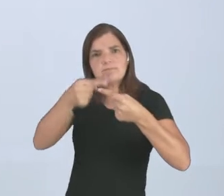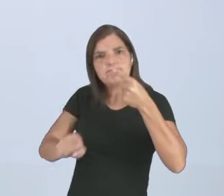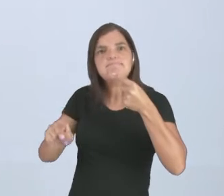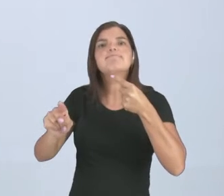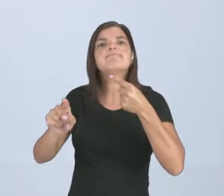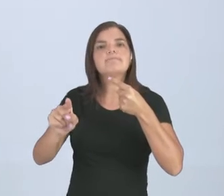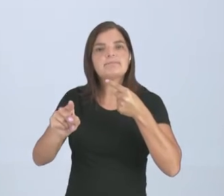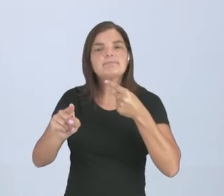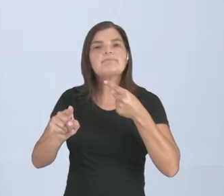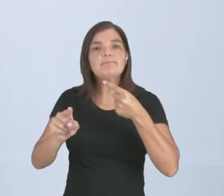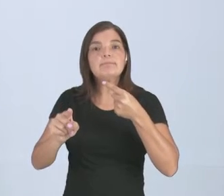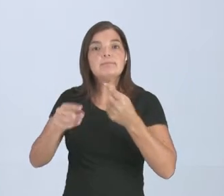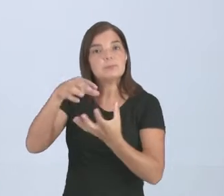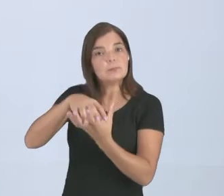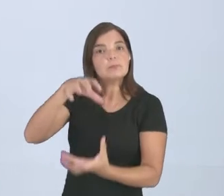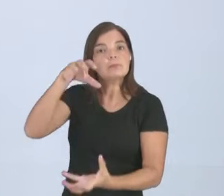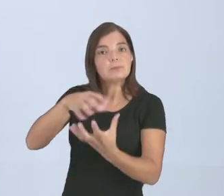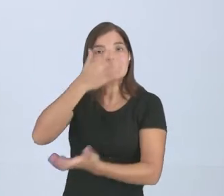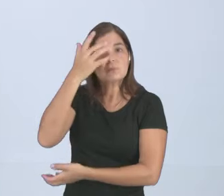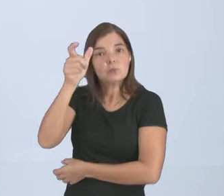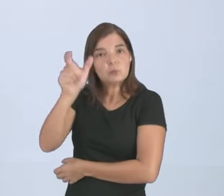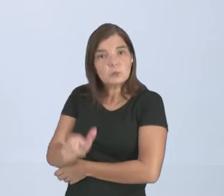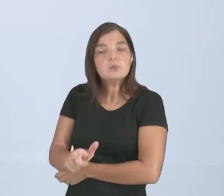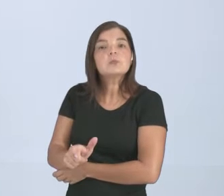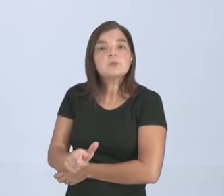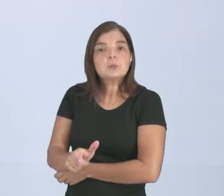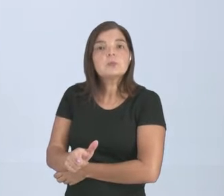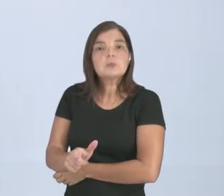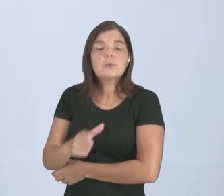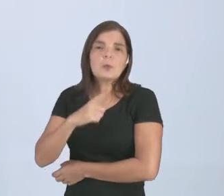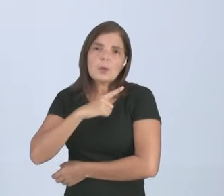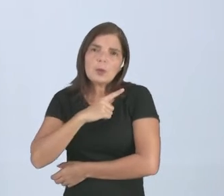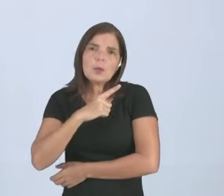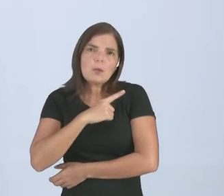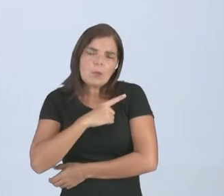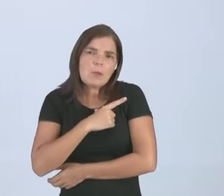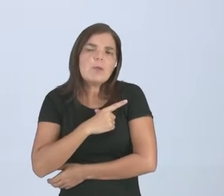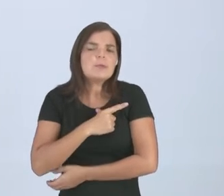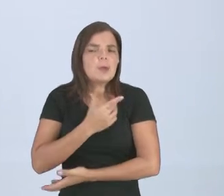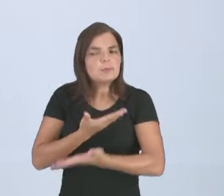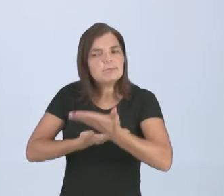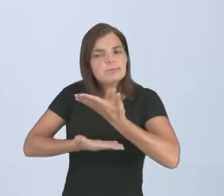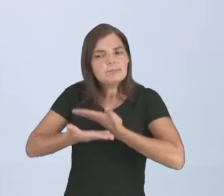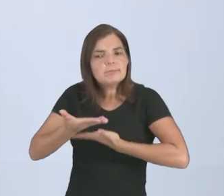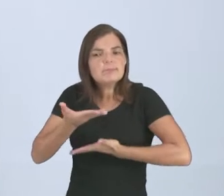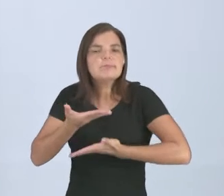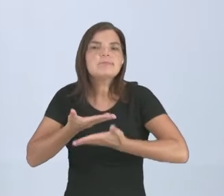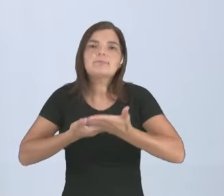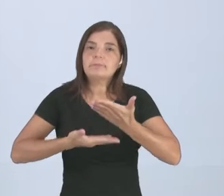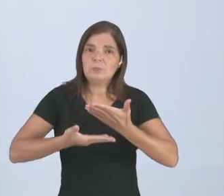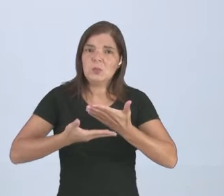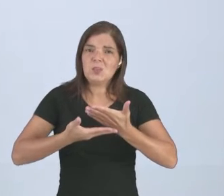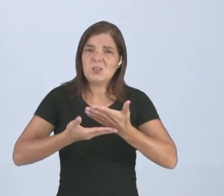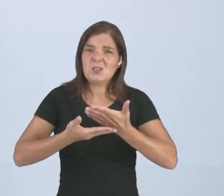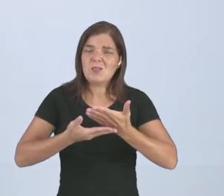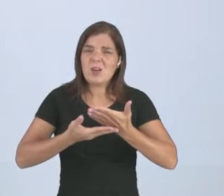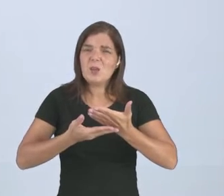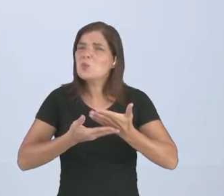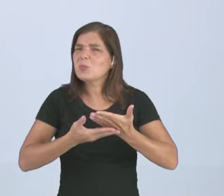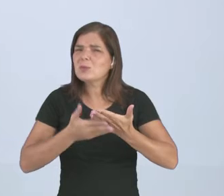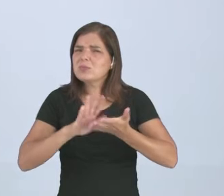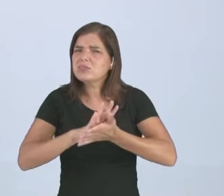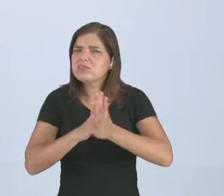o idoso, a pessoa idosa, de ter essa relação, ou seja, vai afetar psicologicamente